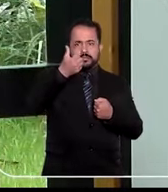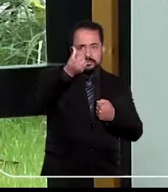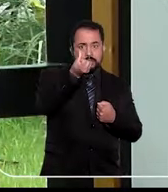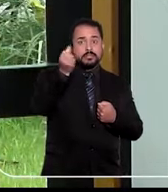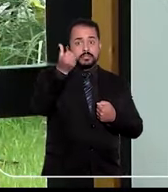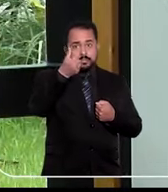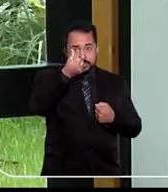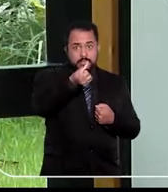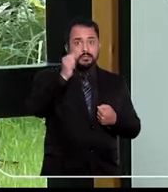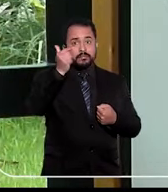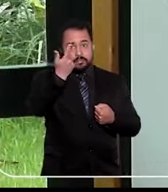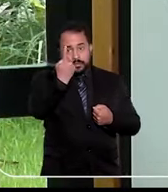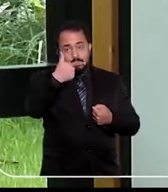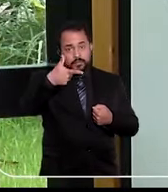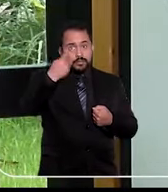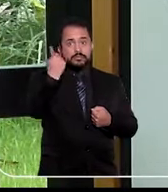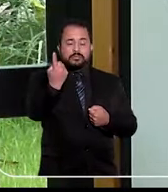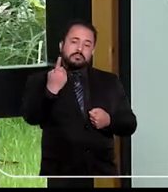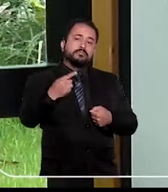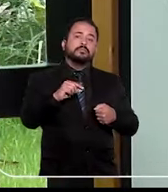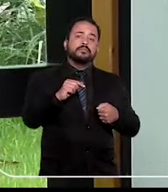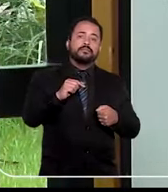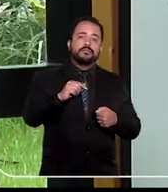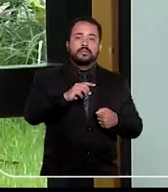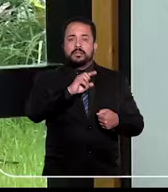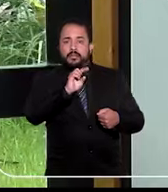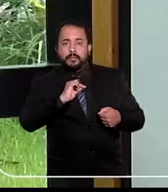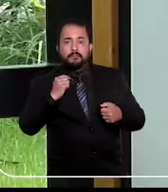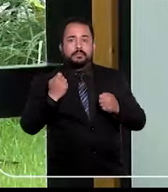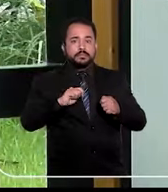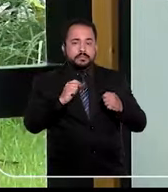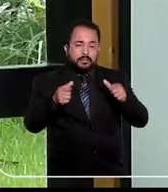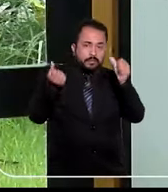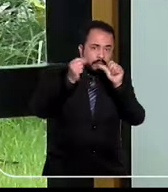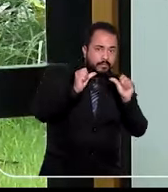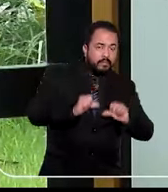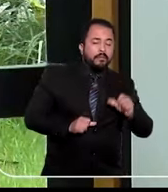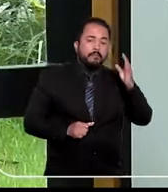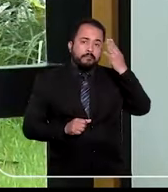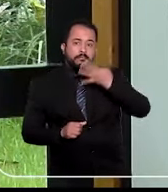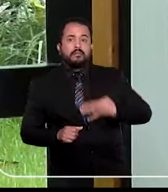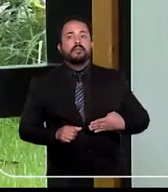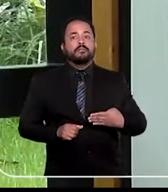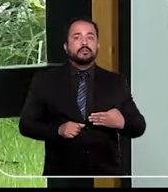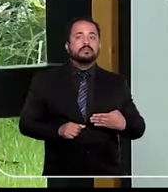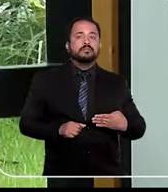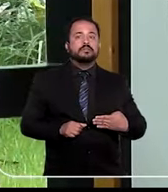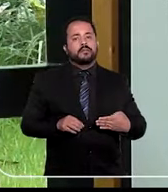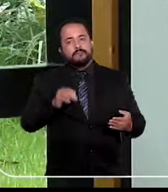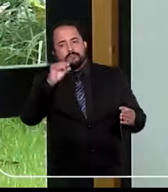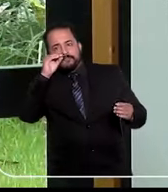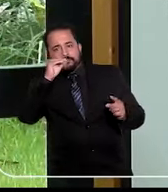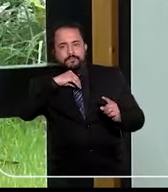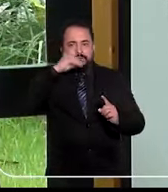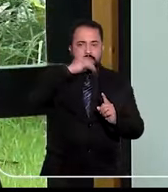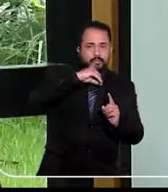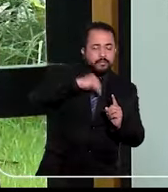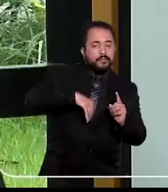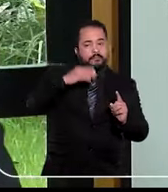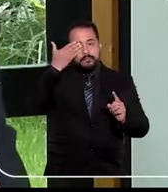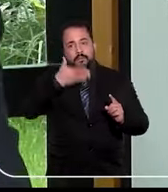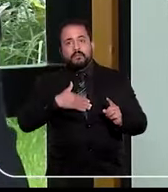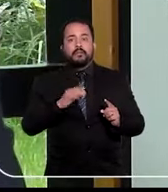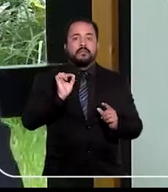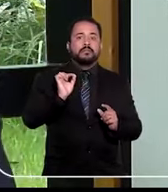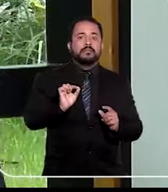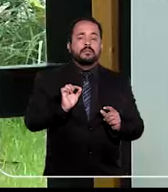621. Portanto, ela não cabe para a gente fazer um reexame de provas. Então, diante de uma